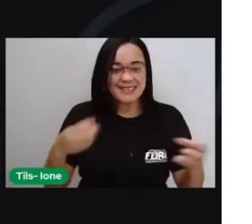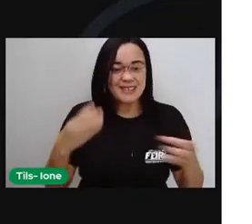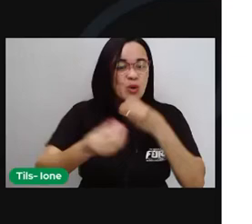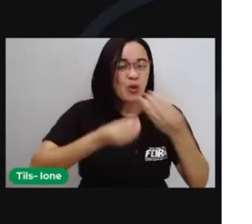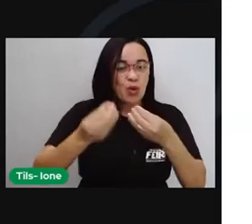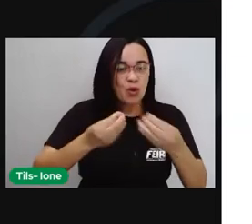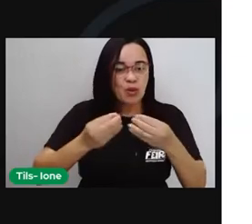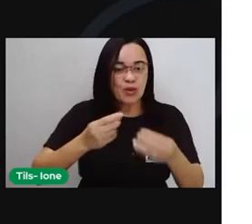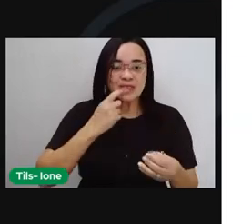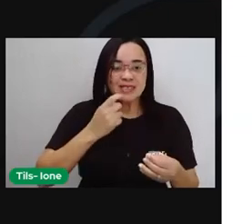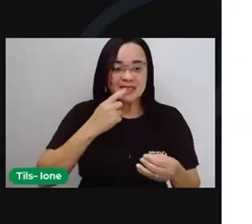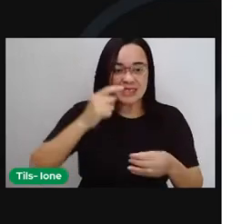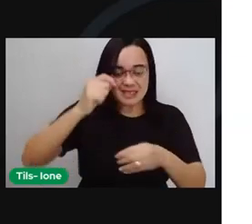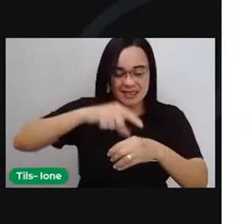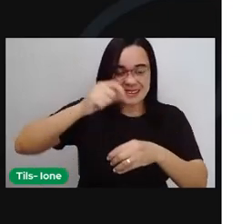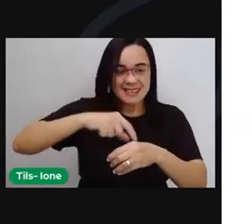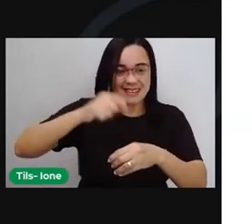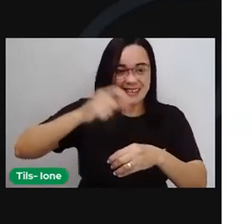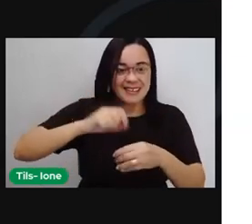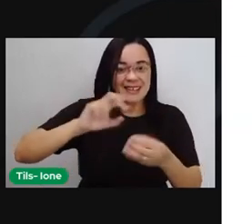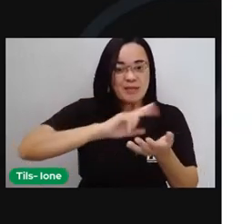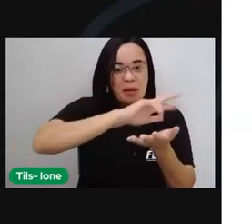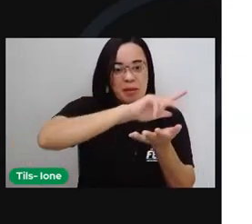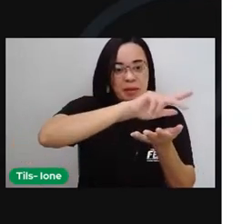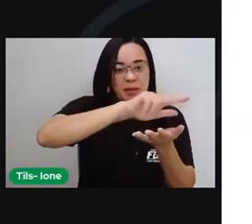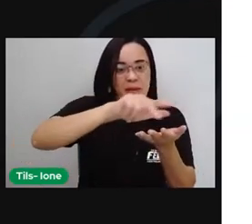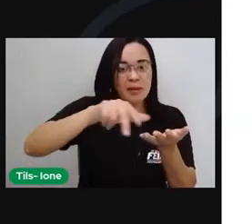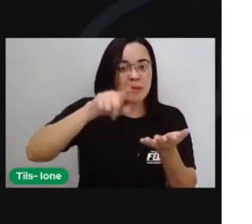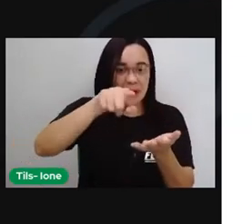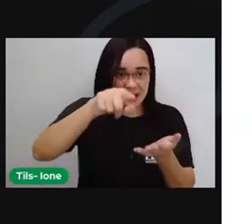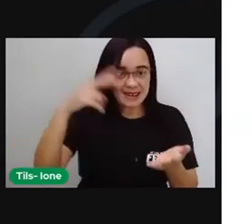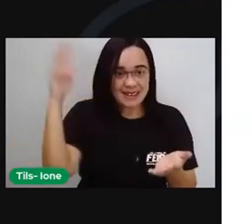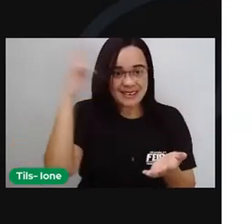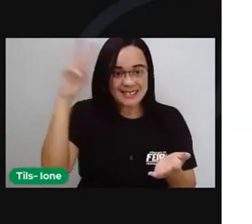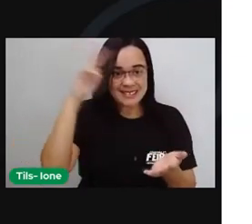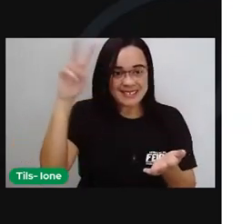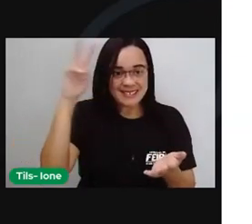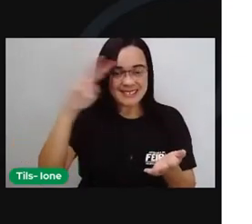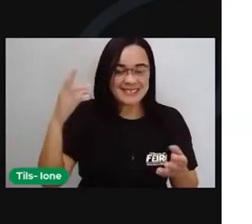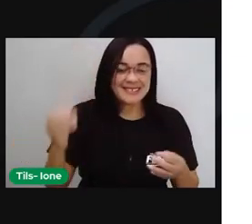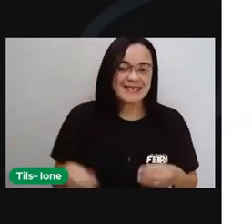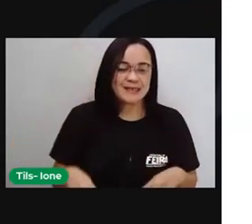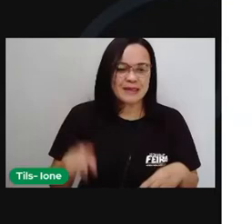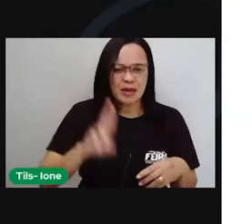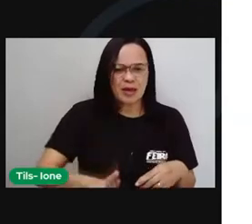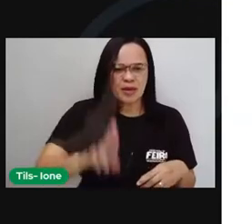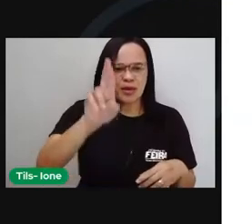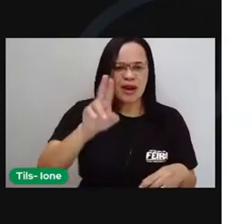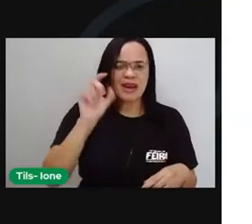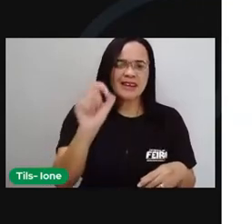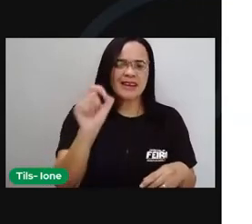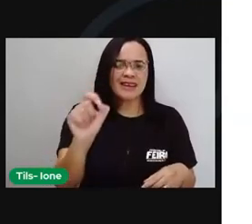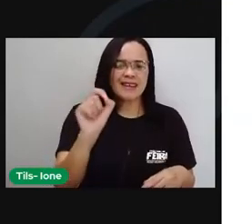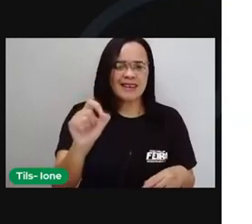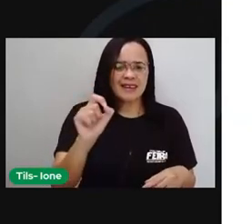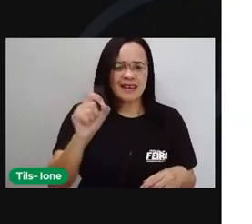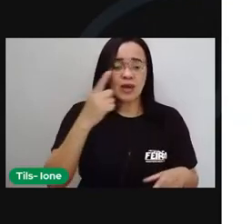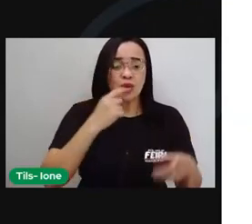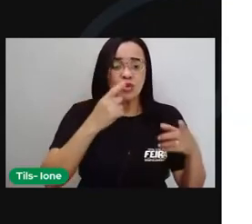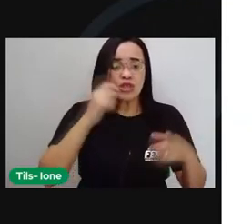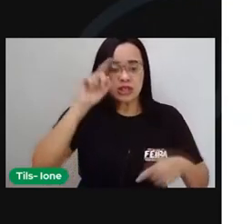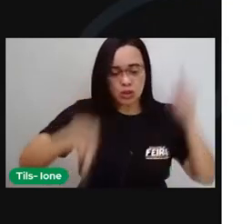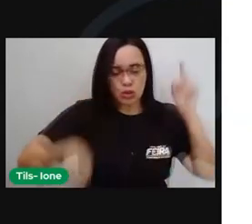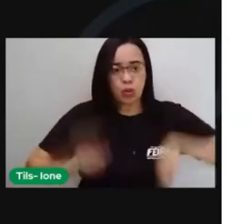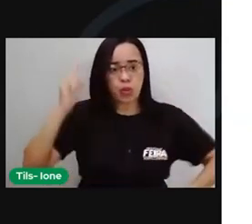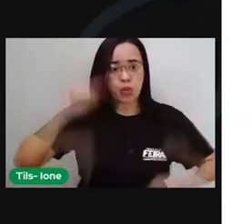de diferentes tubos que chamamos de vasos sanguíneos. O responsável por fazer com que todo esse sangue circule é